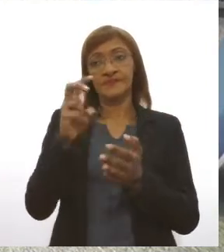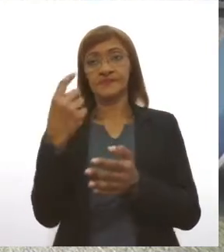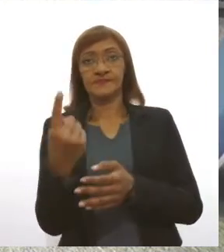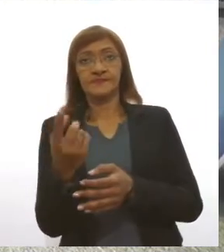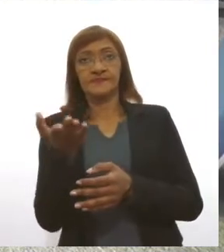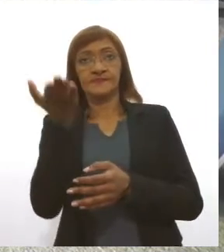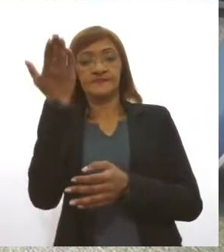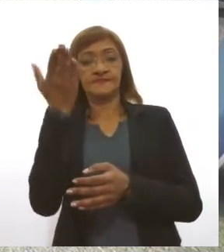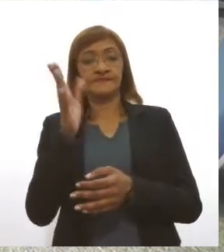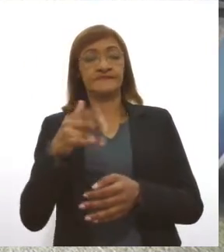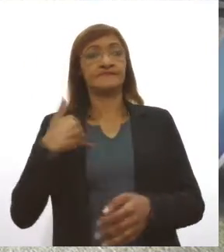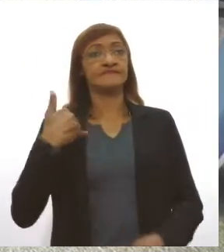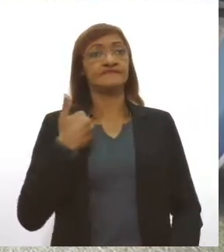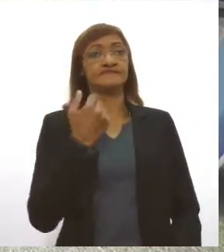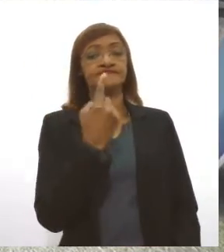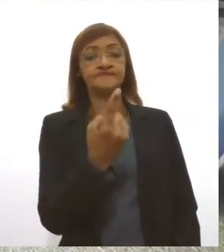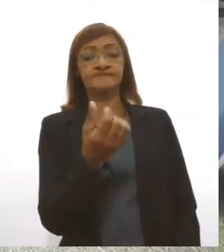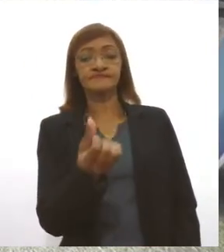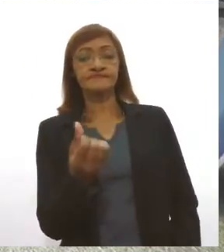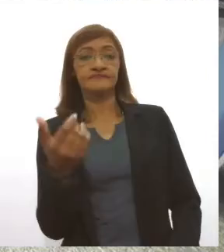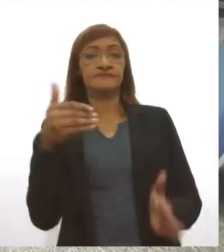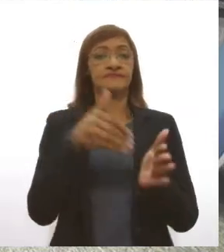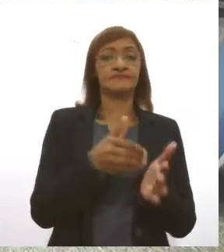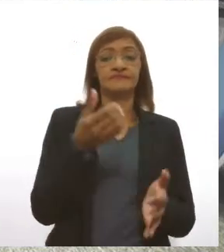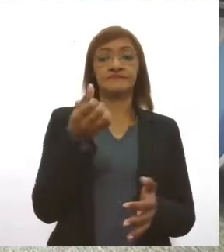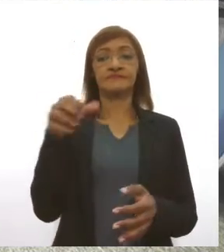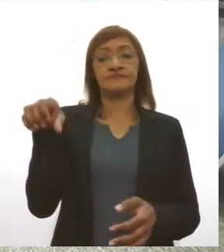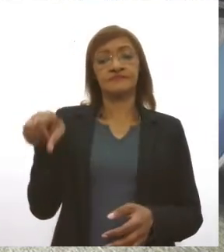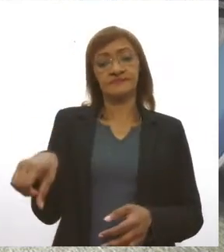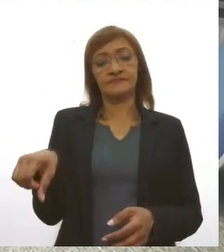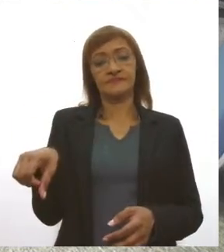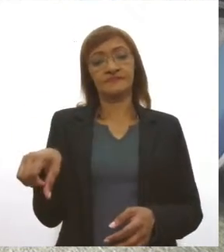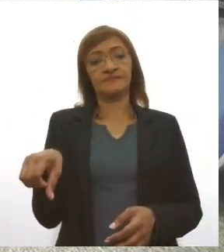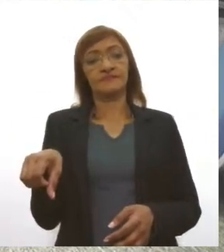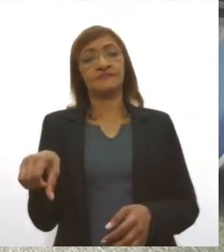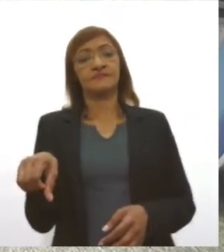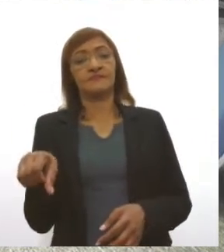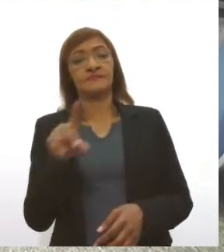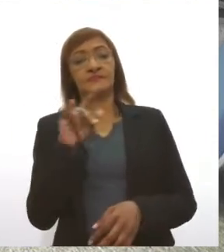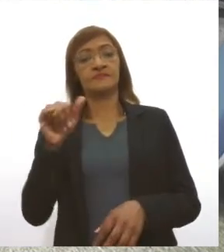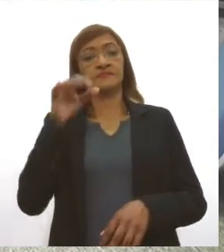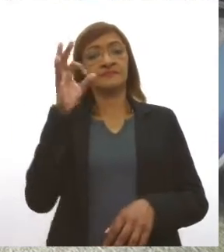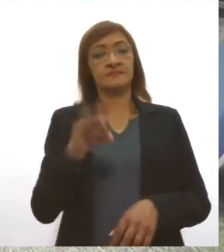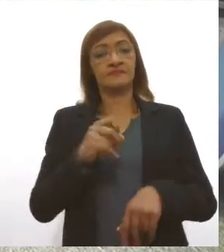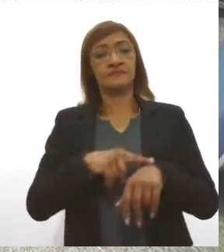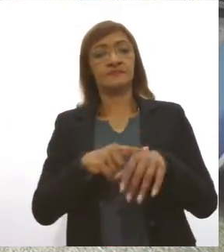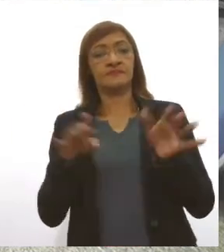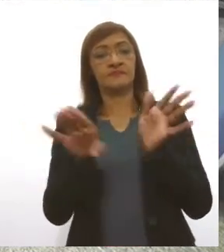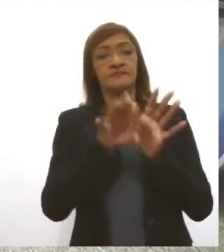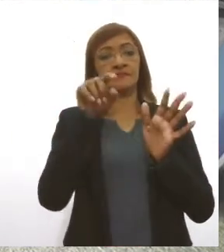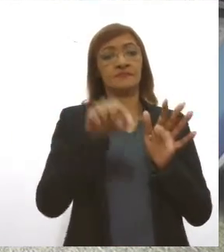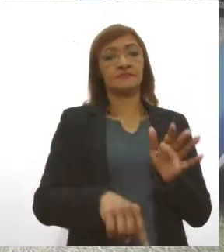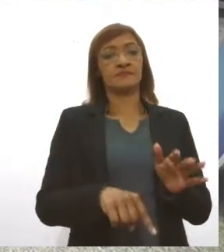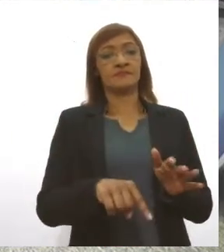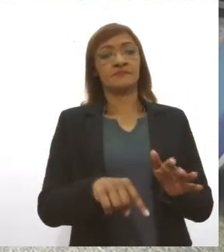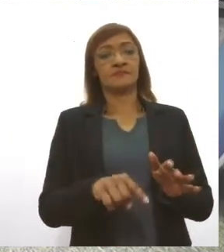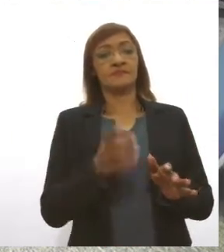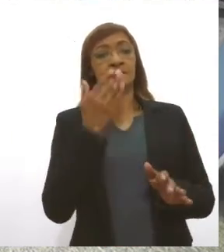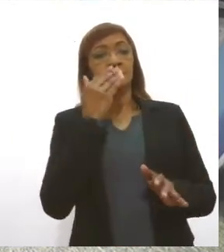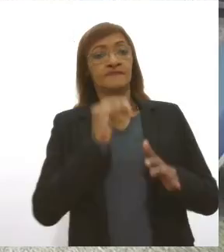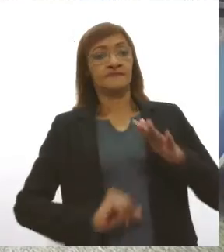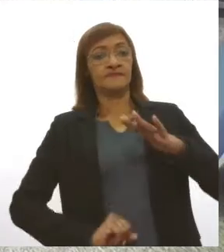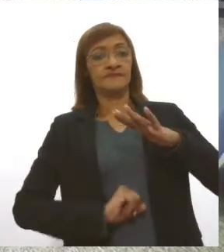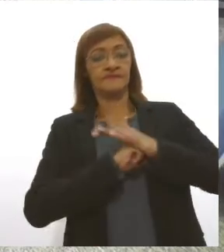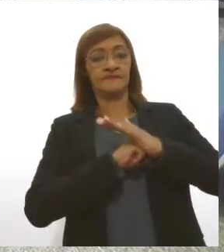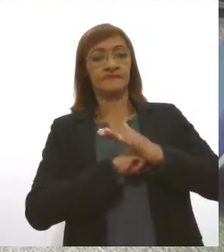16 até 69 anos. No dia da doação, vira o Hemocentro bem alimentado e apresentar um documento oficial com